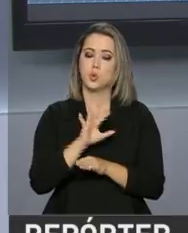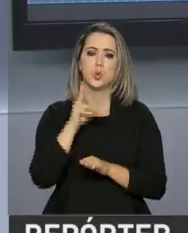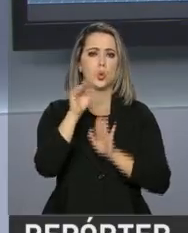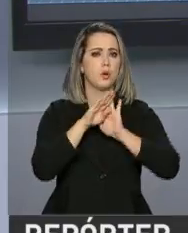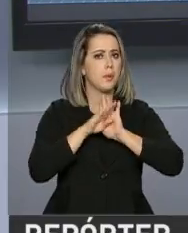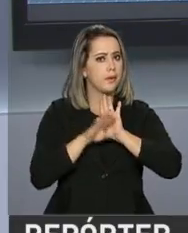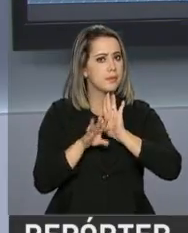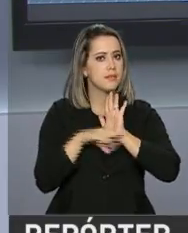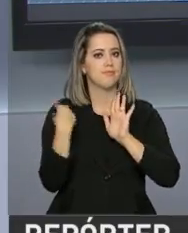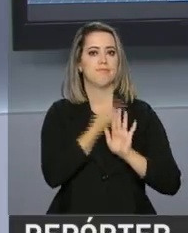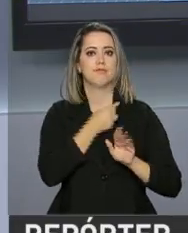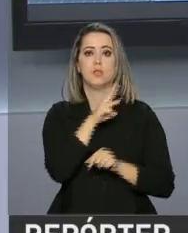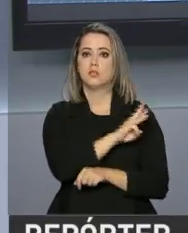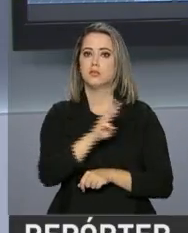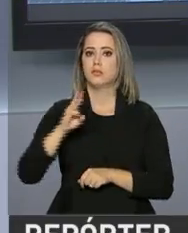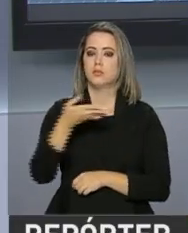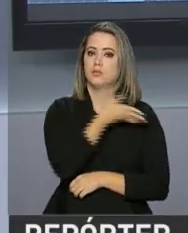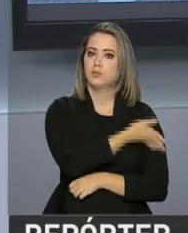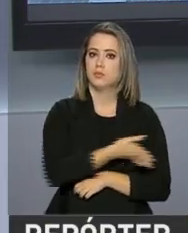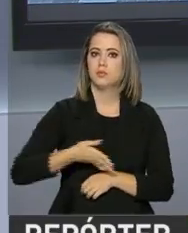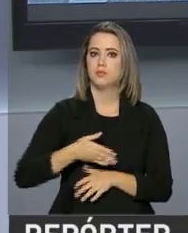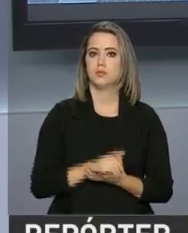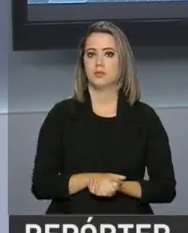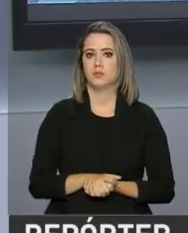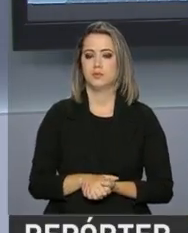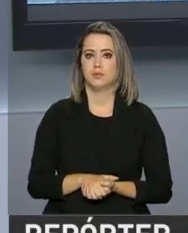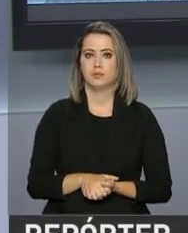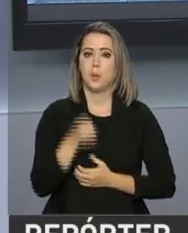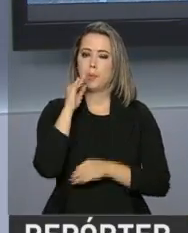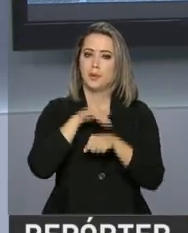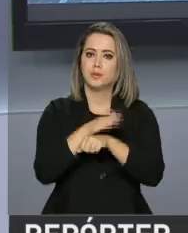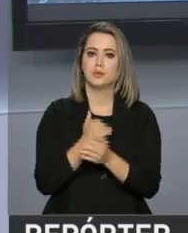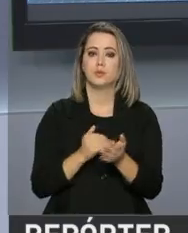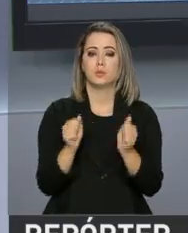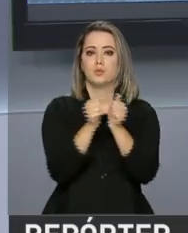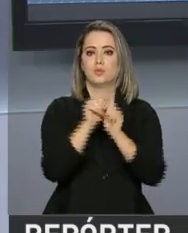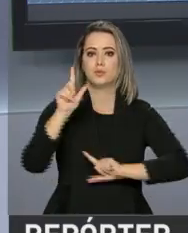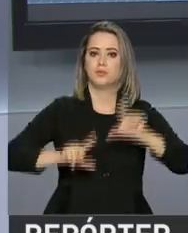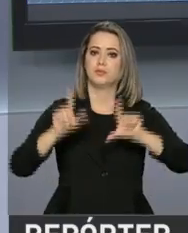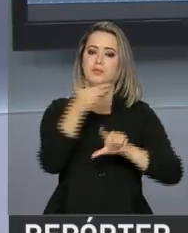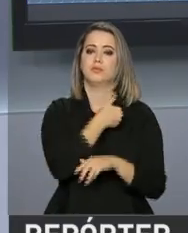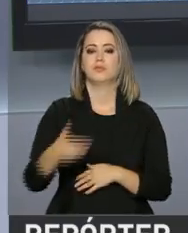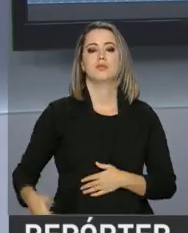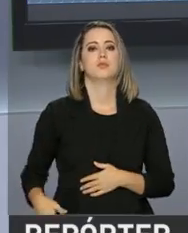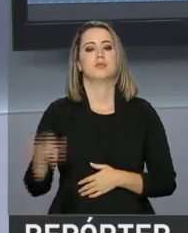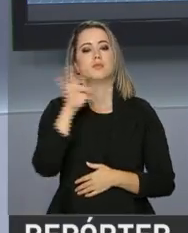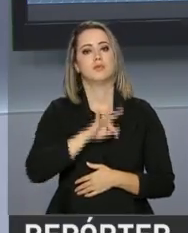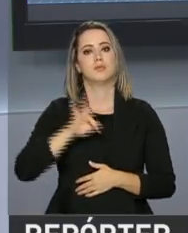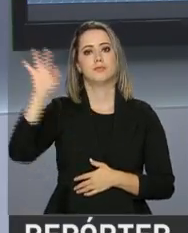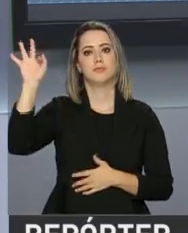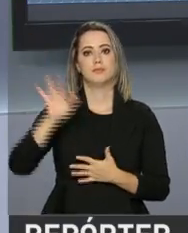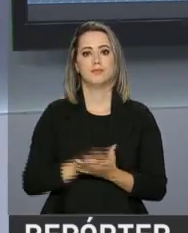YouTube e toda a programação também está em nossa página na internet. Uma boa noite para você e continue com a gente aqui na NBR, a